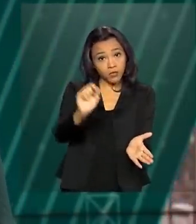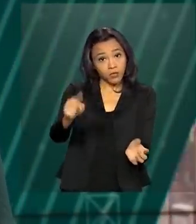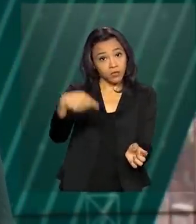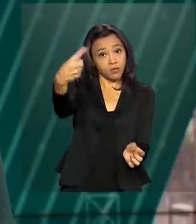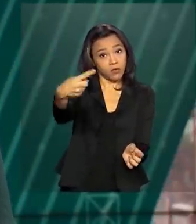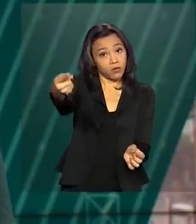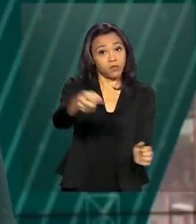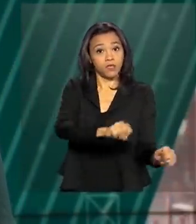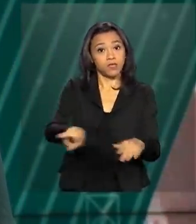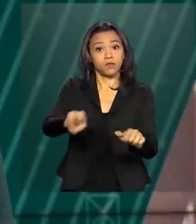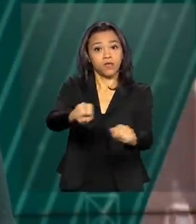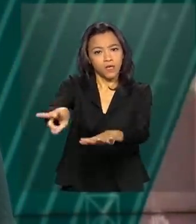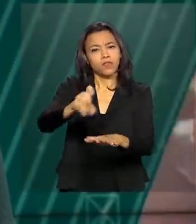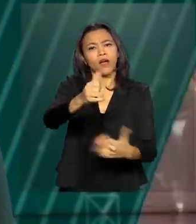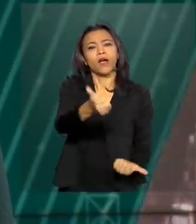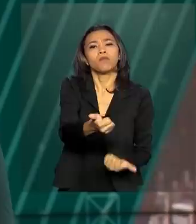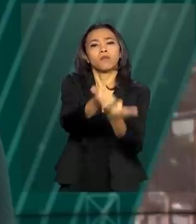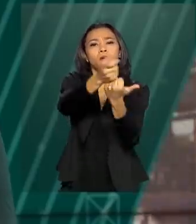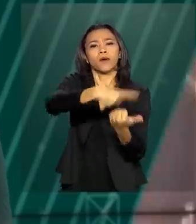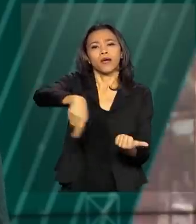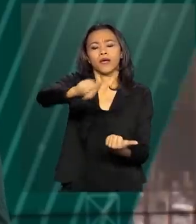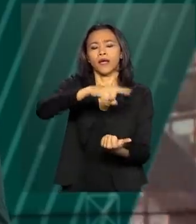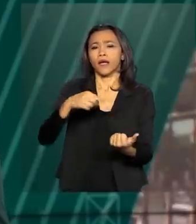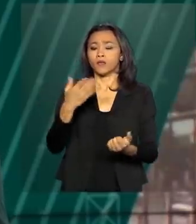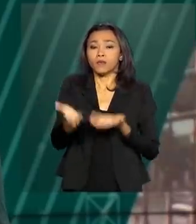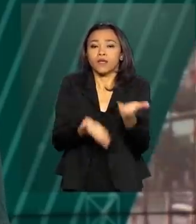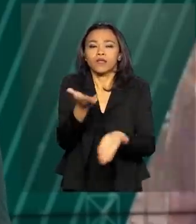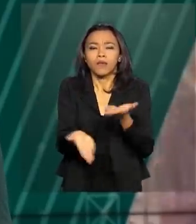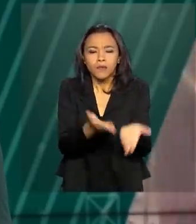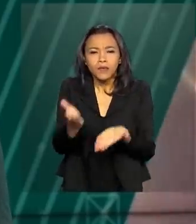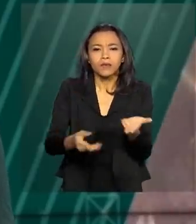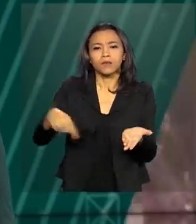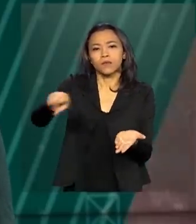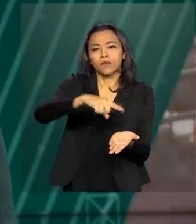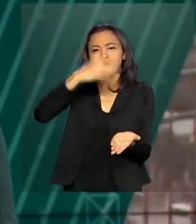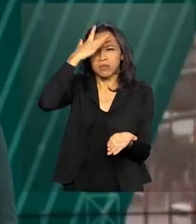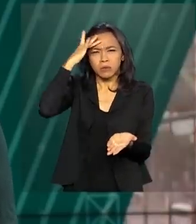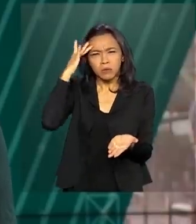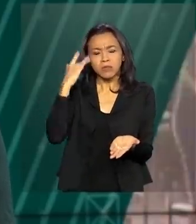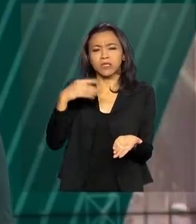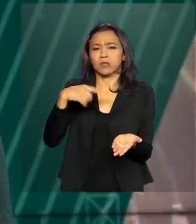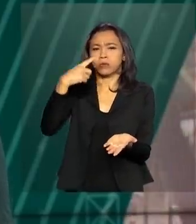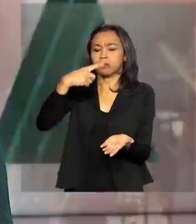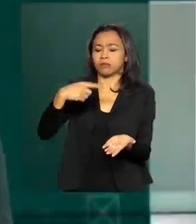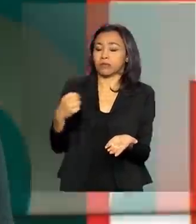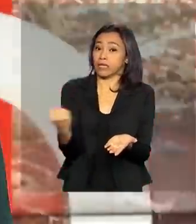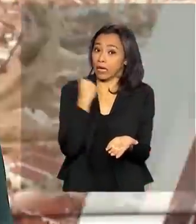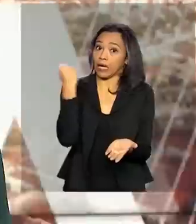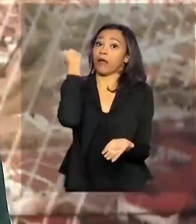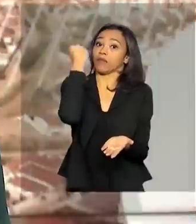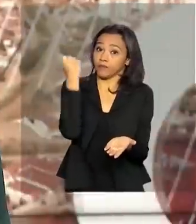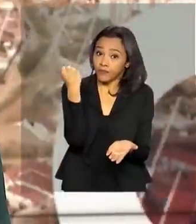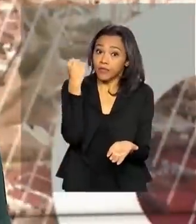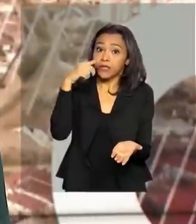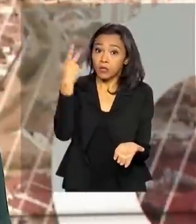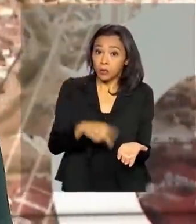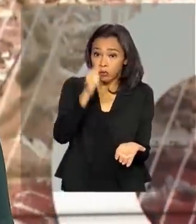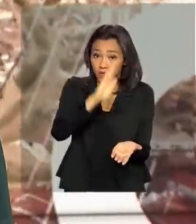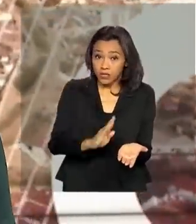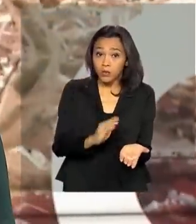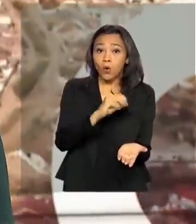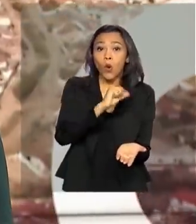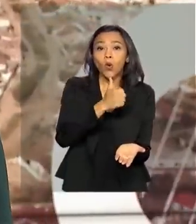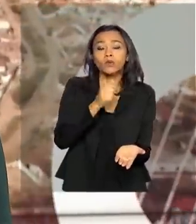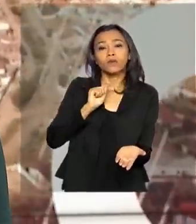e vai auxiliar no tratamento de pacientes graves com coronavírus. O Brasil tem hoje mais de 11 mil casos confirmados